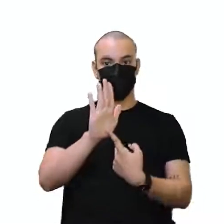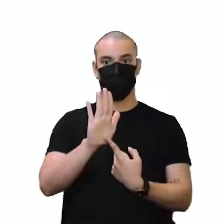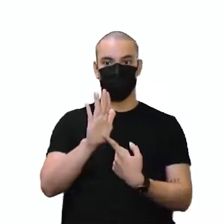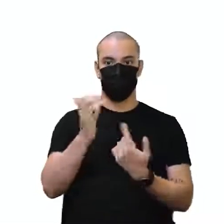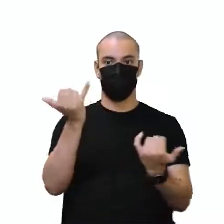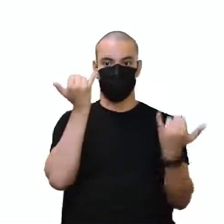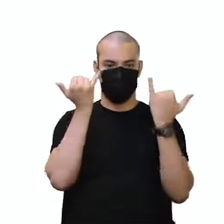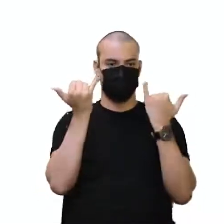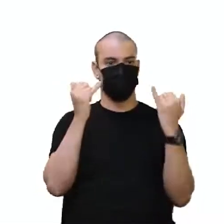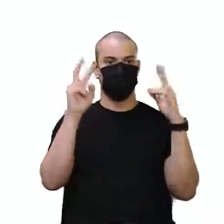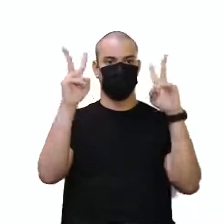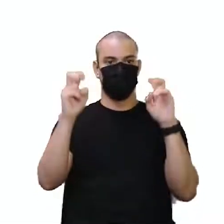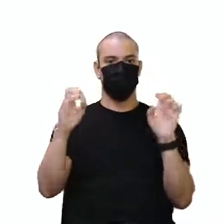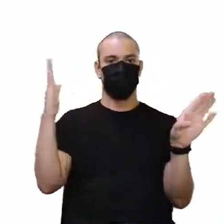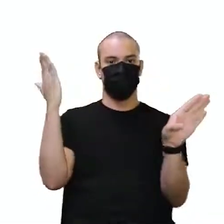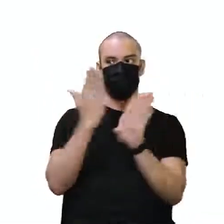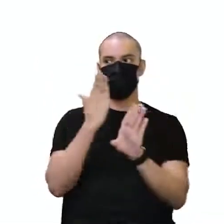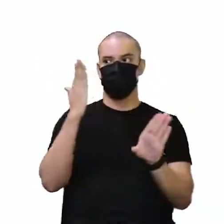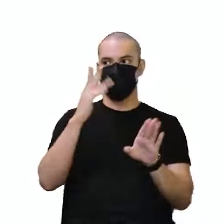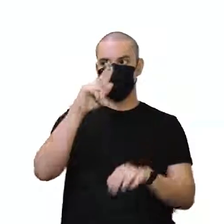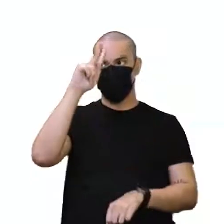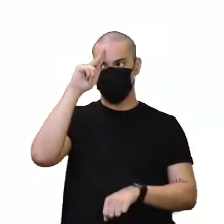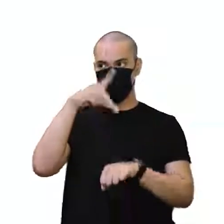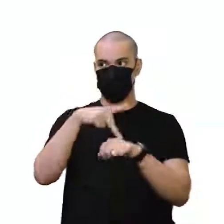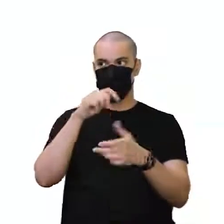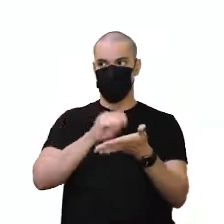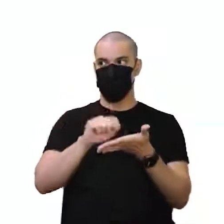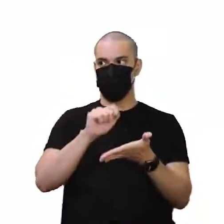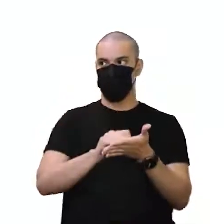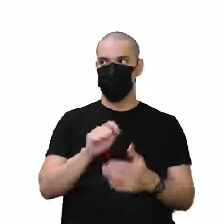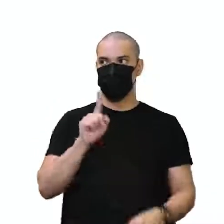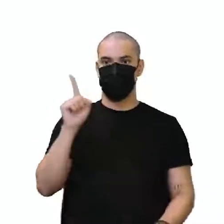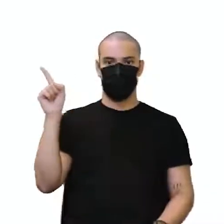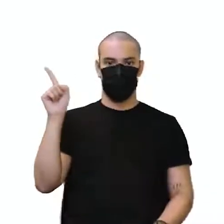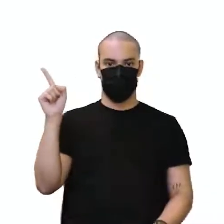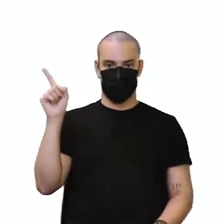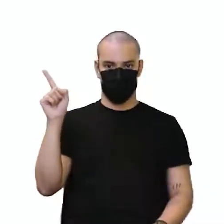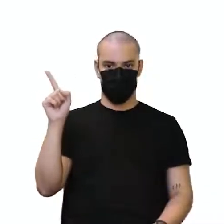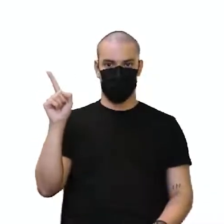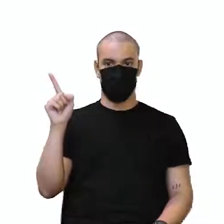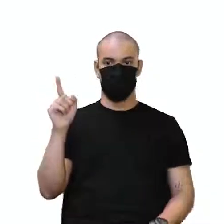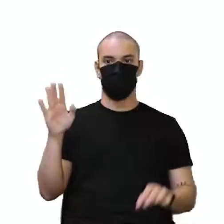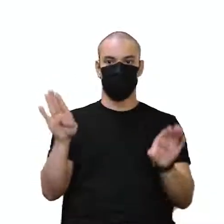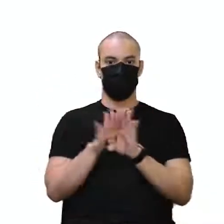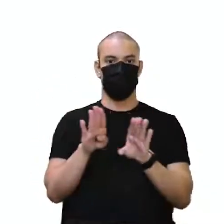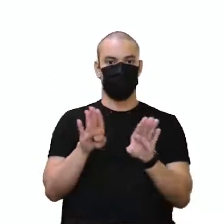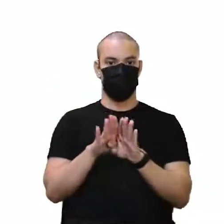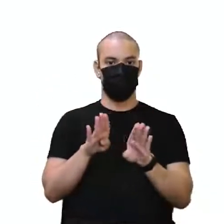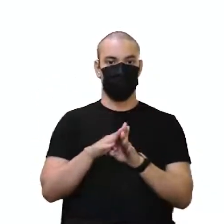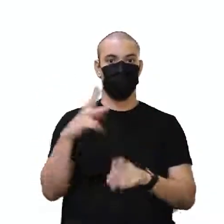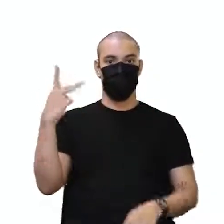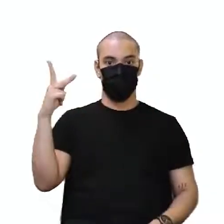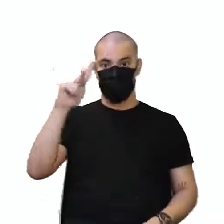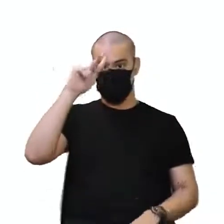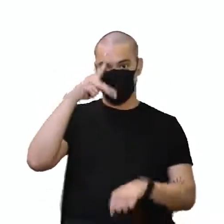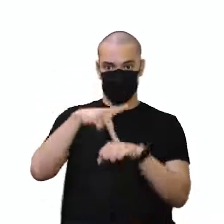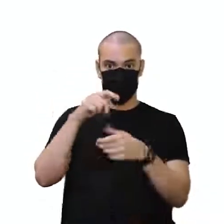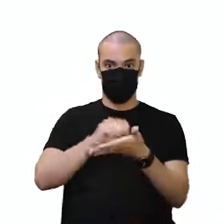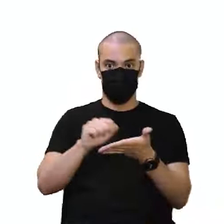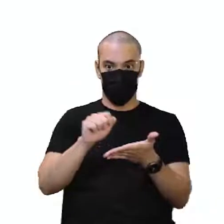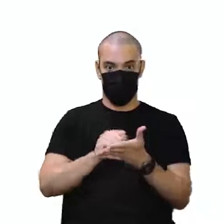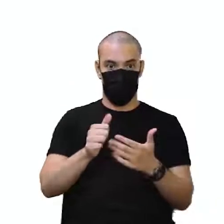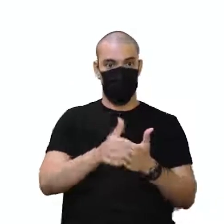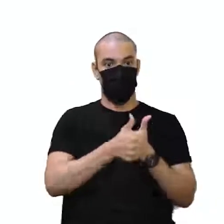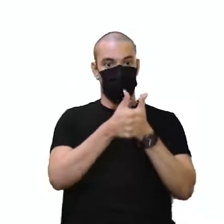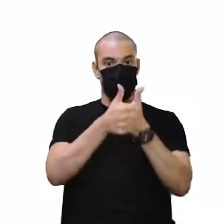informações sobre as descobertas de George Newport e Jegenbaugh, né, para